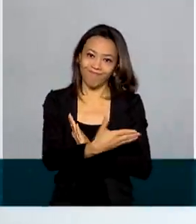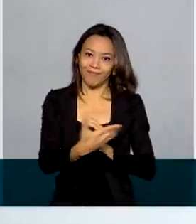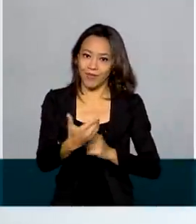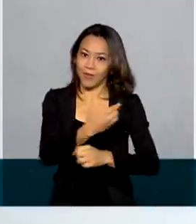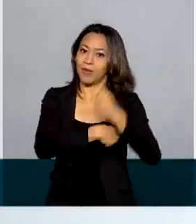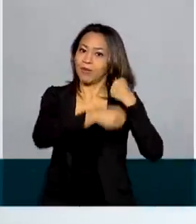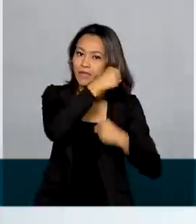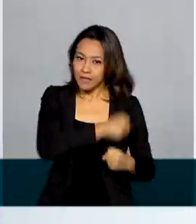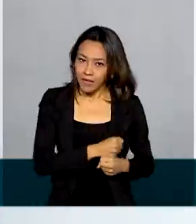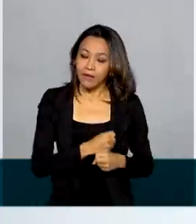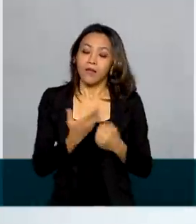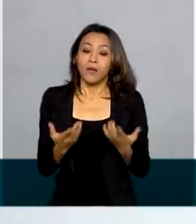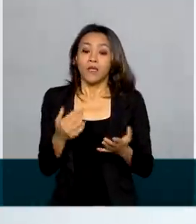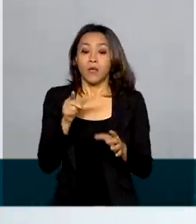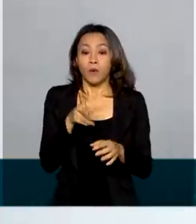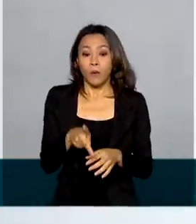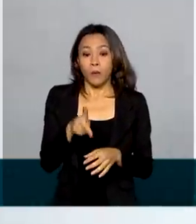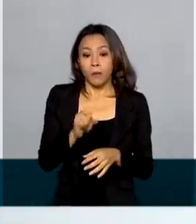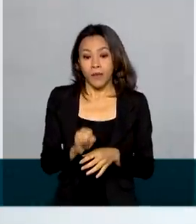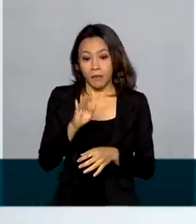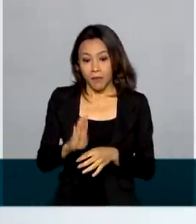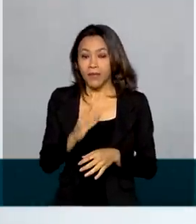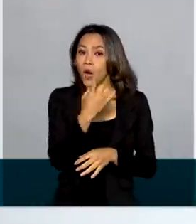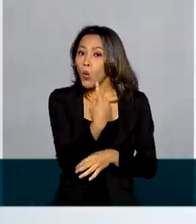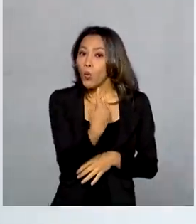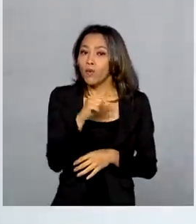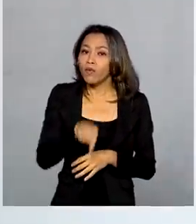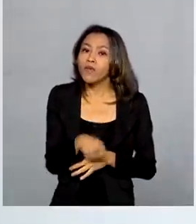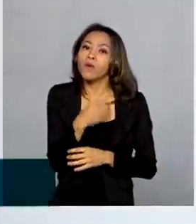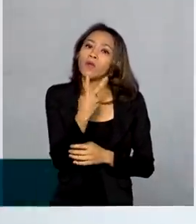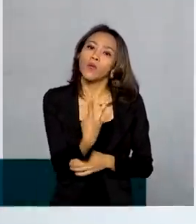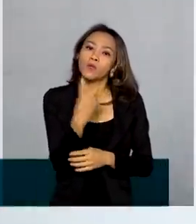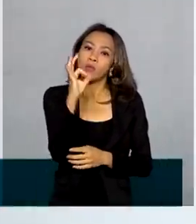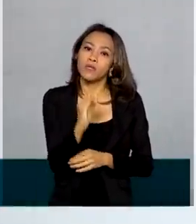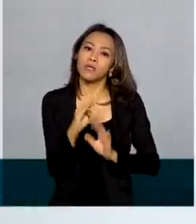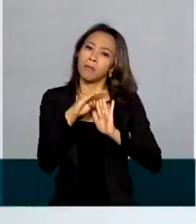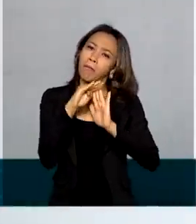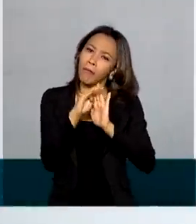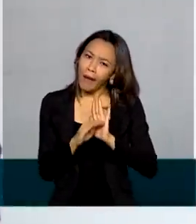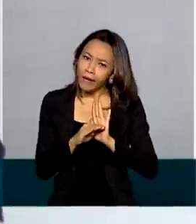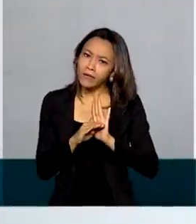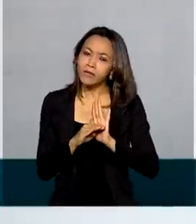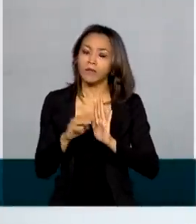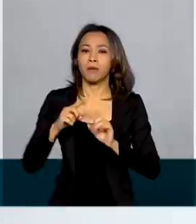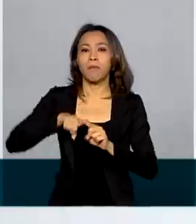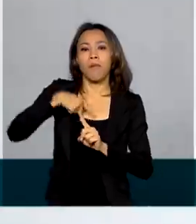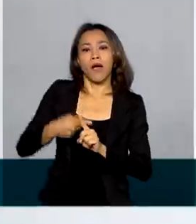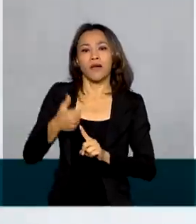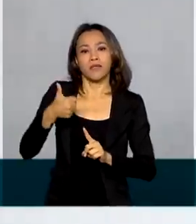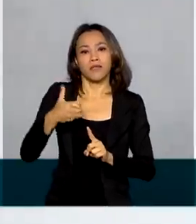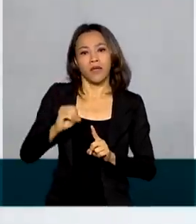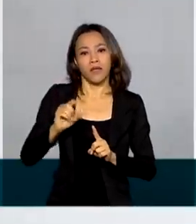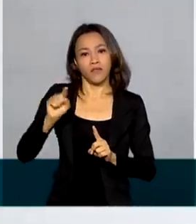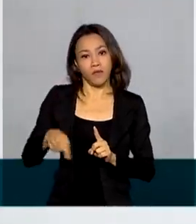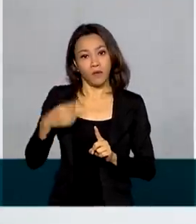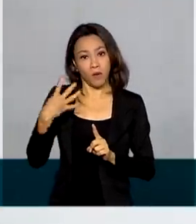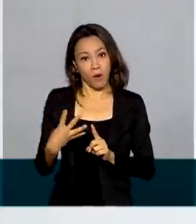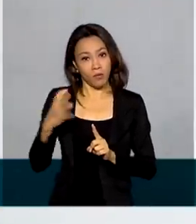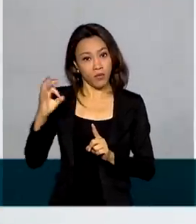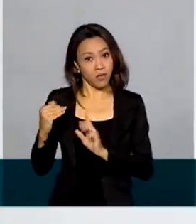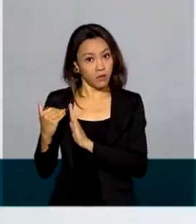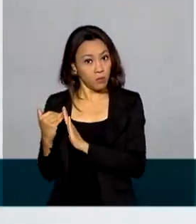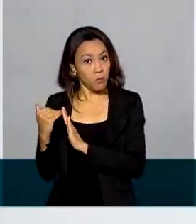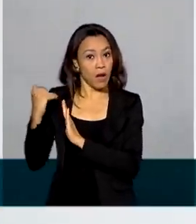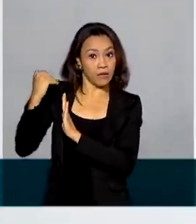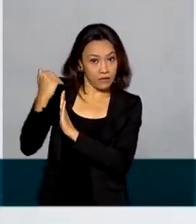2019, o PIB está no patamar 1,2% mais baixo, mas 10,4% acima do auge